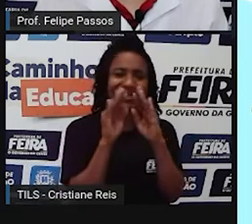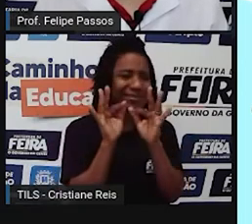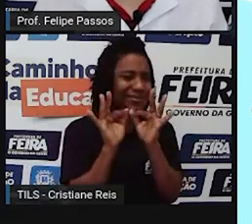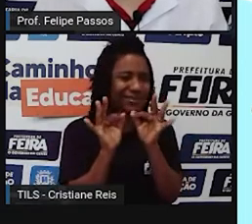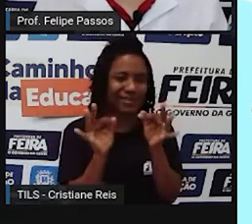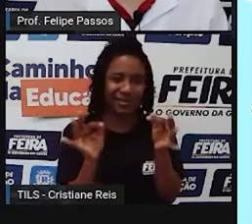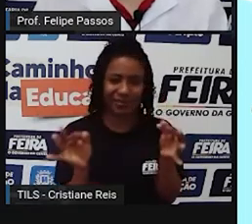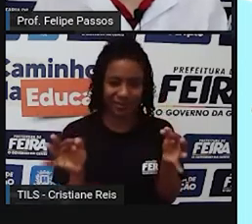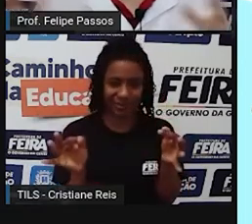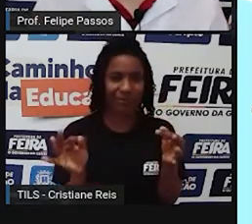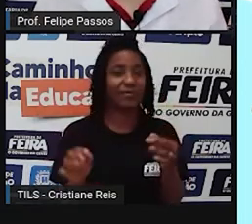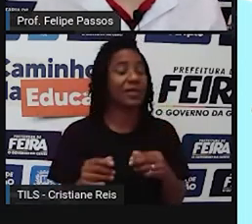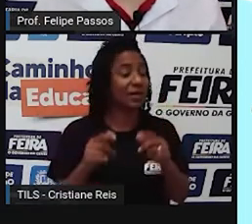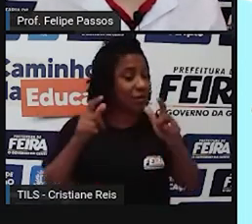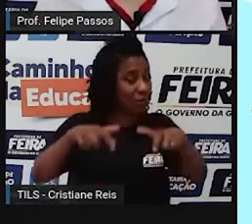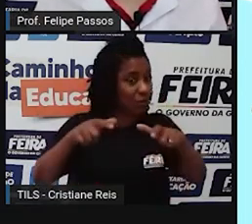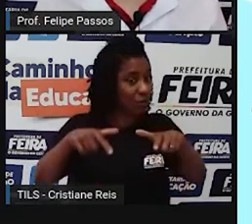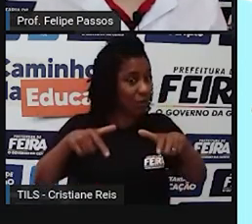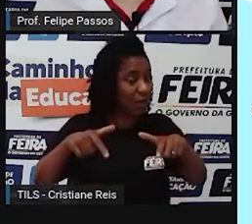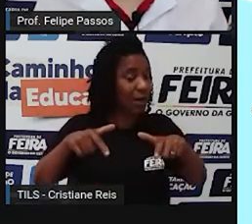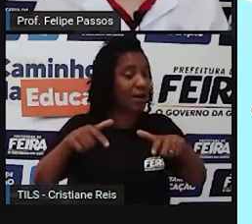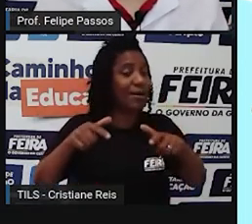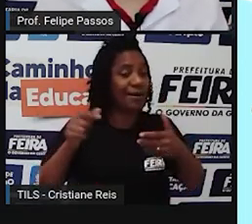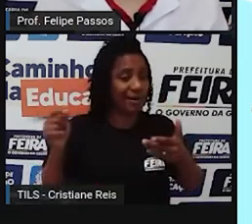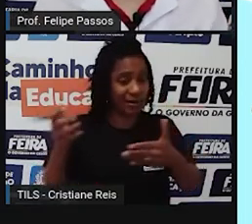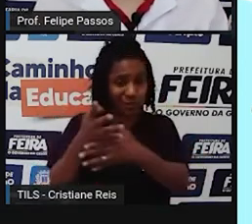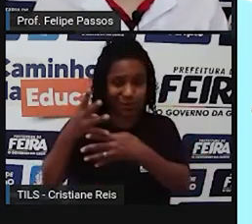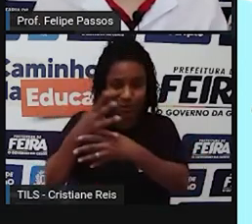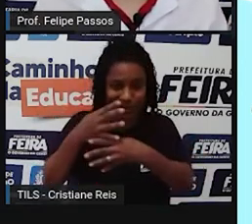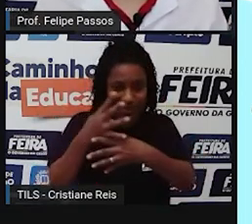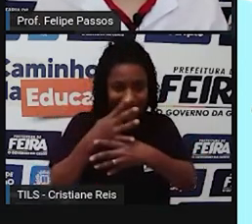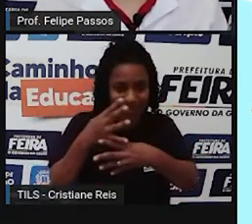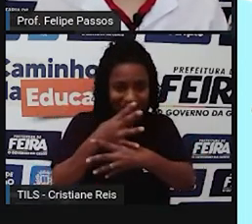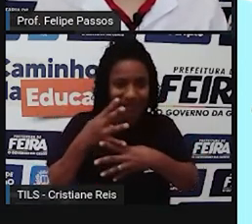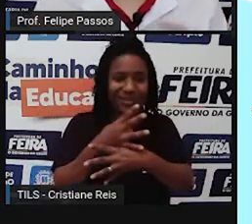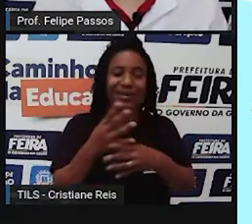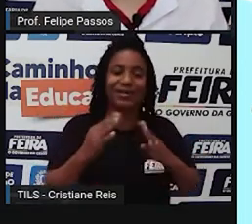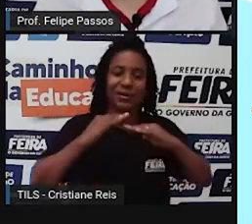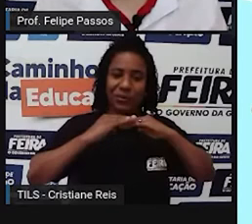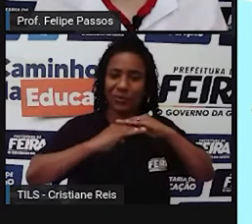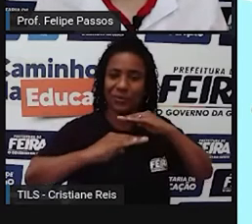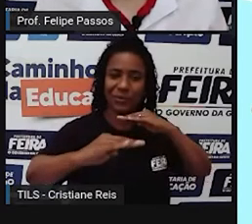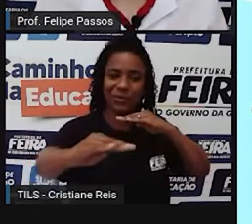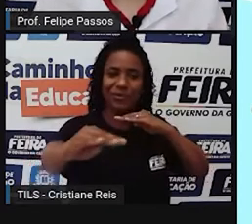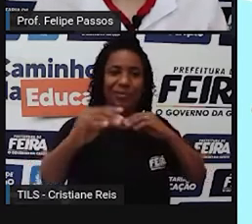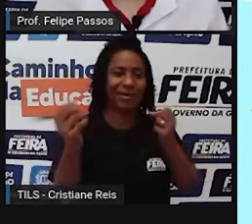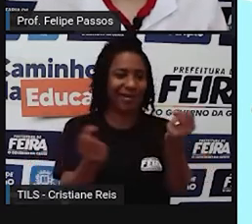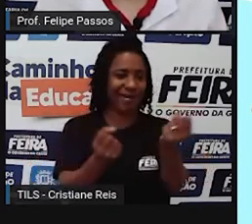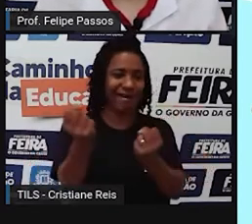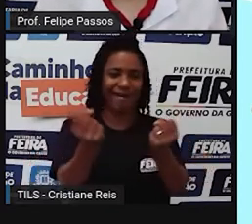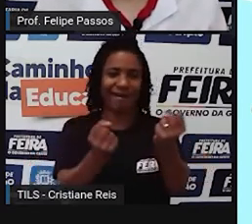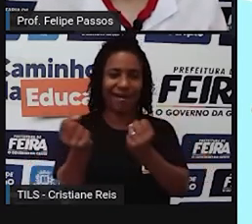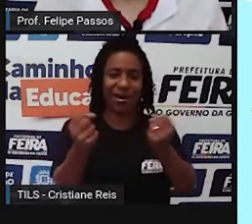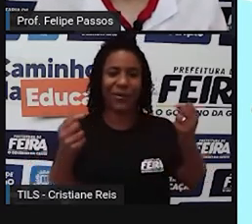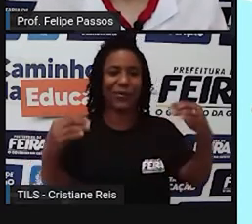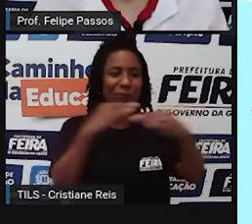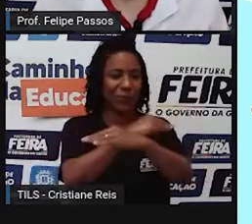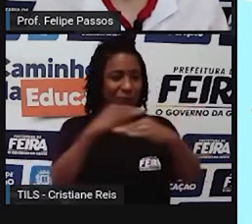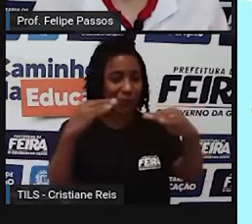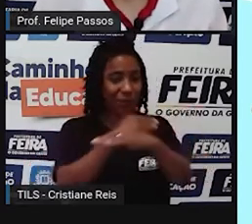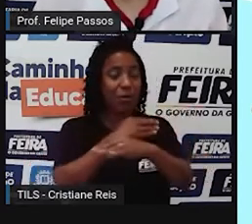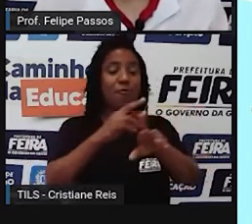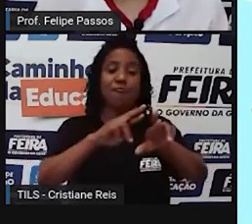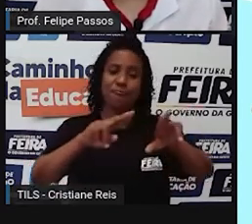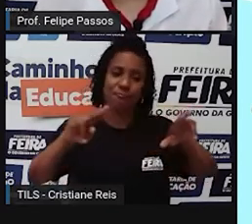E ambiente urbano vai ser uma cidade, um asfalto, com casas, com muitos carros circulando e assim por diante.